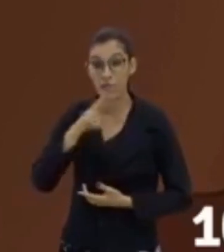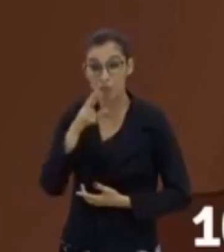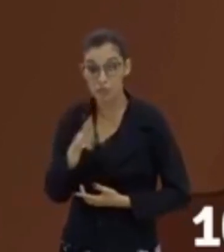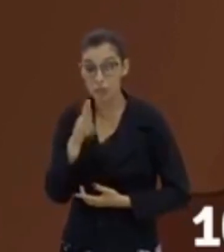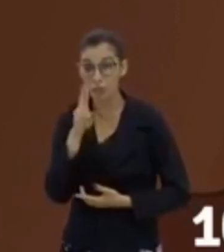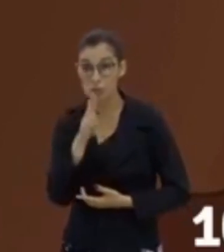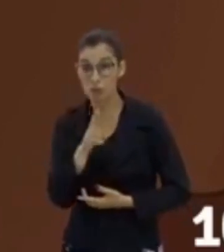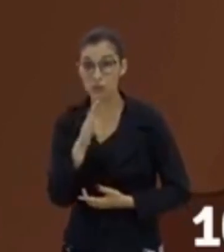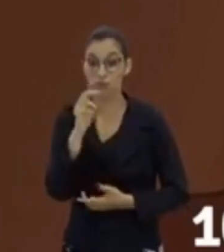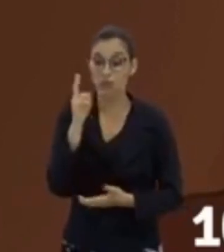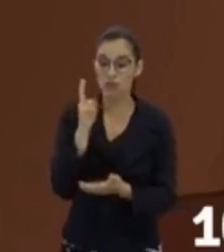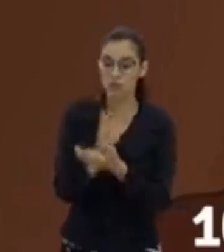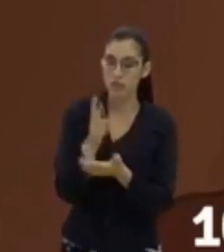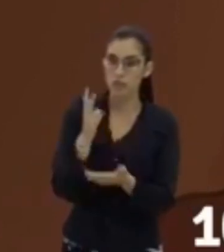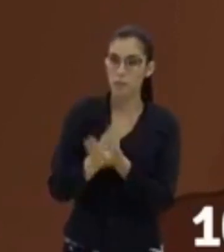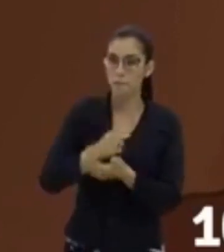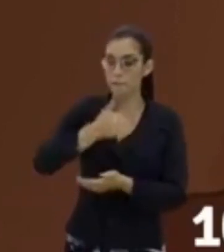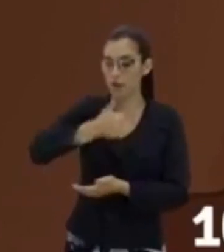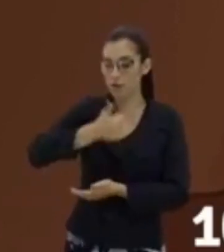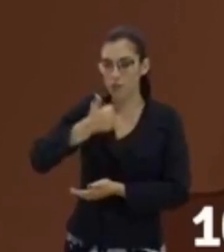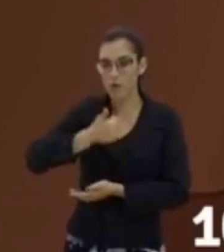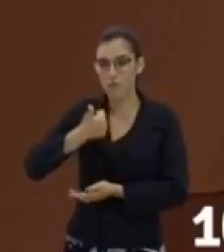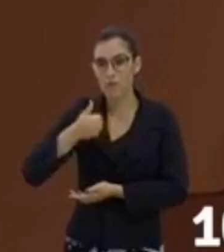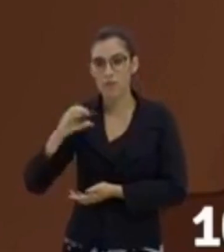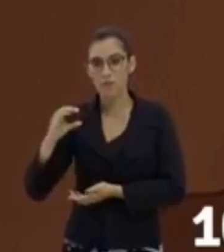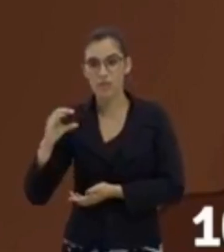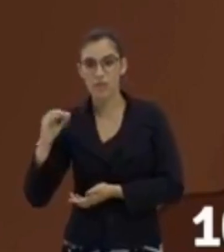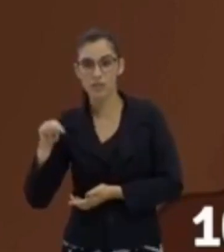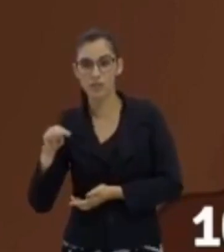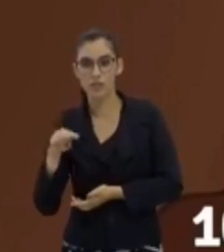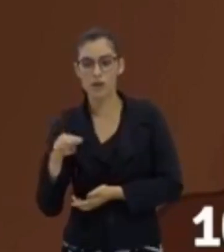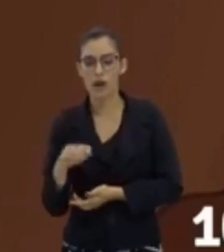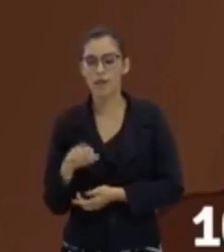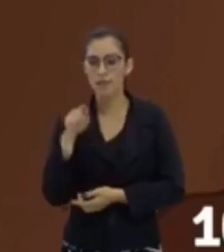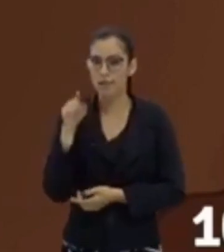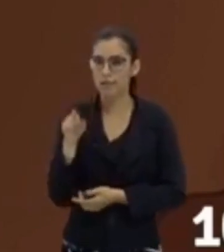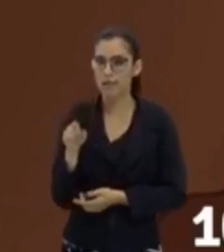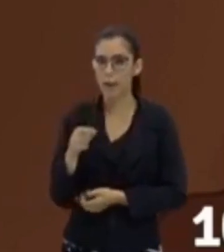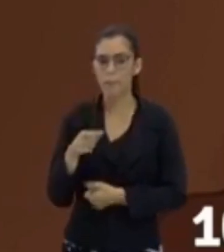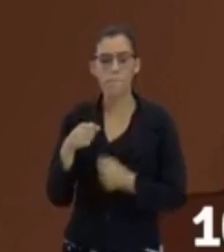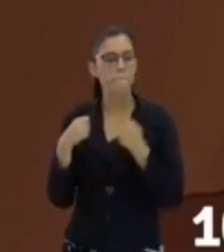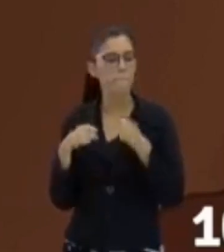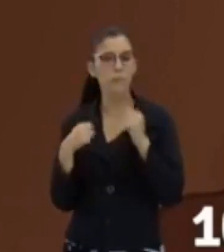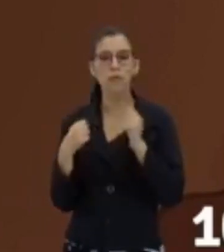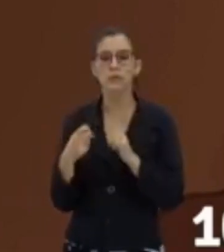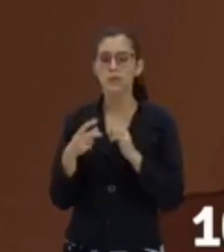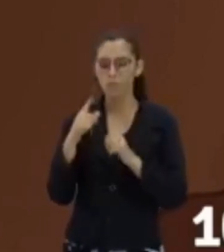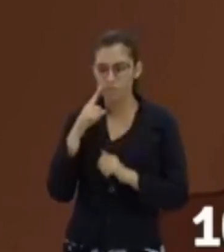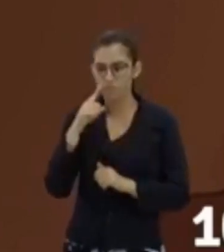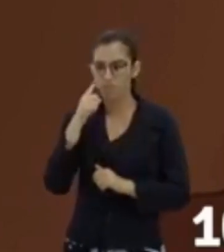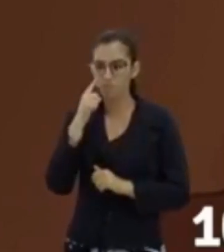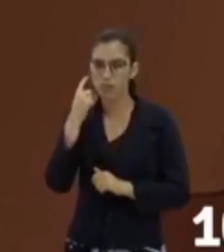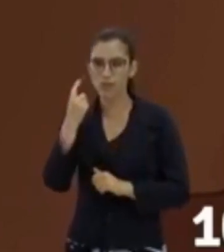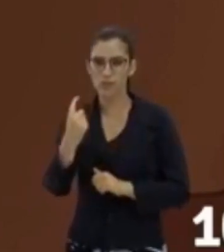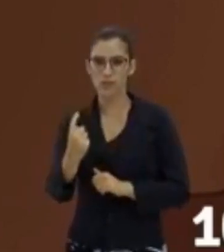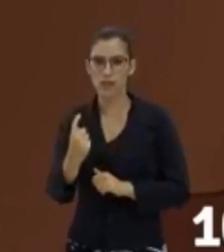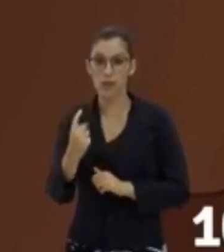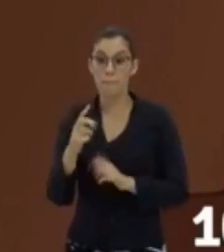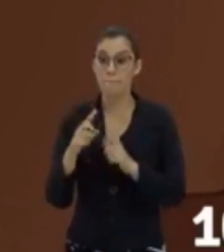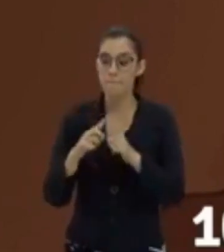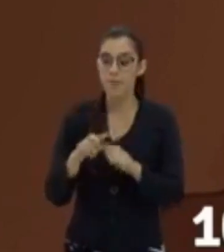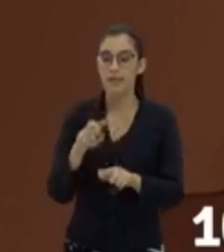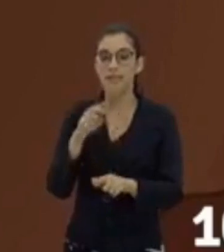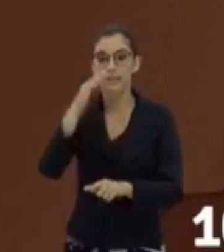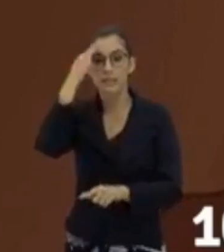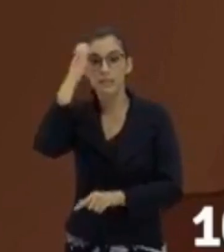centímetro. Então, aqui pode não aparecer o primeiro centímetro, mas tu sabes que aqui o cem, você está diante do